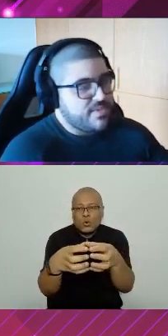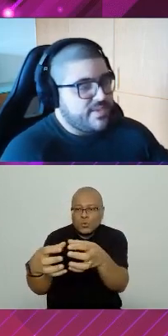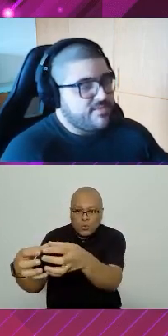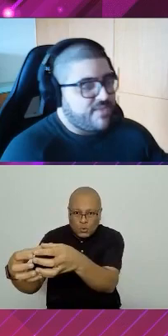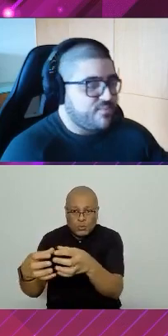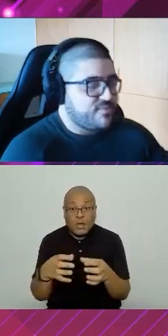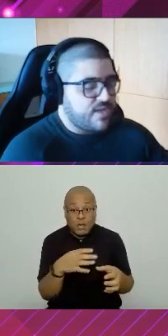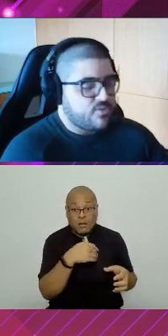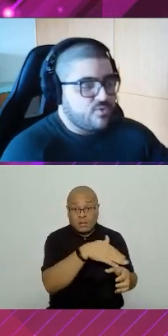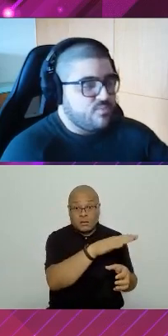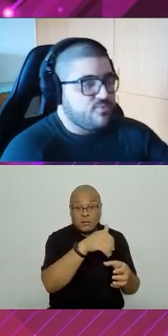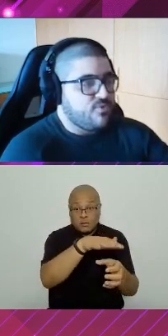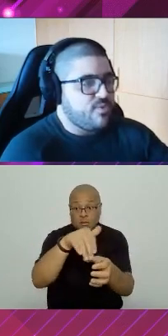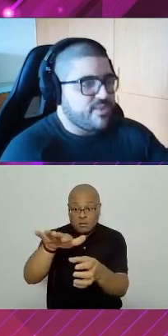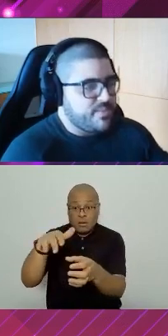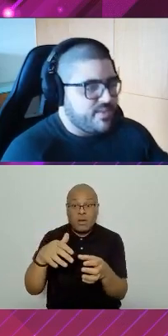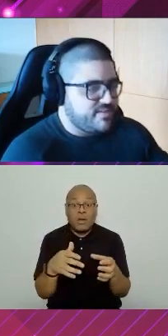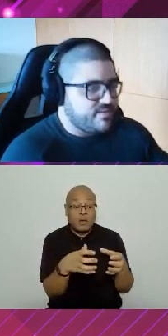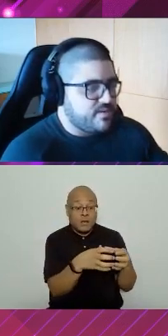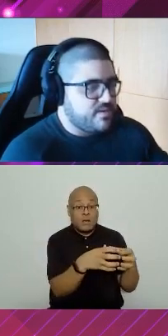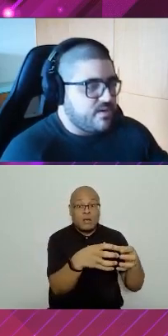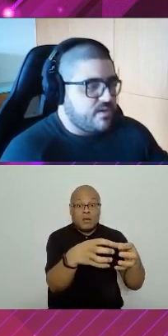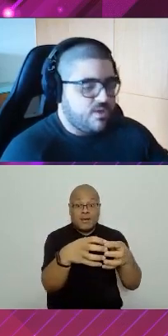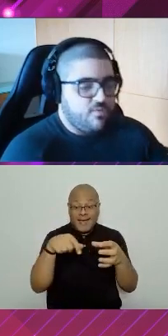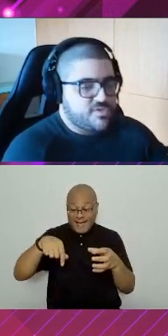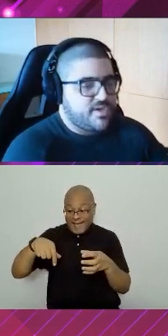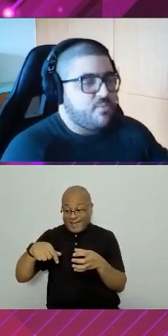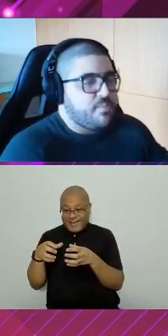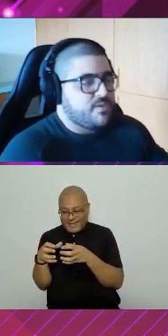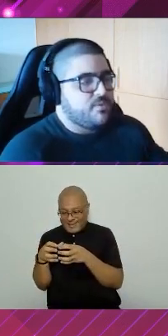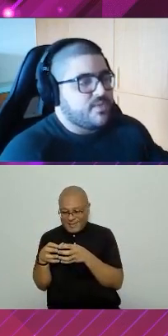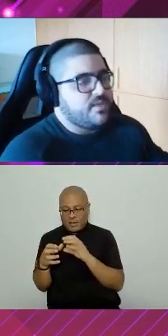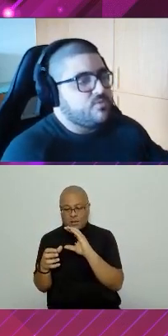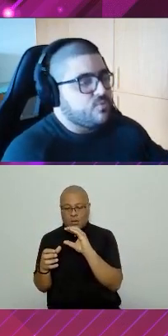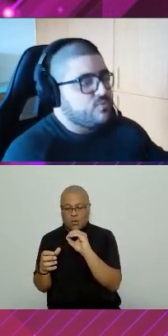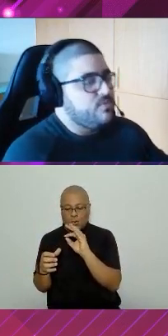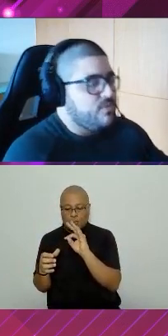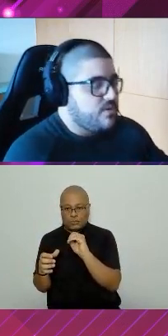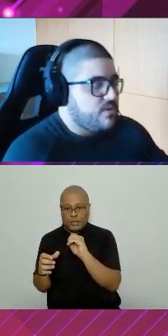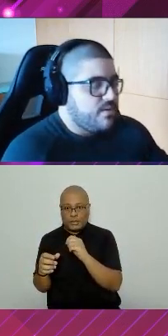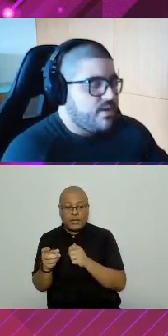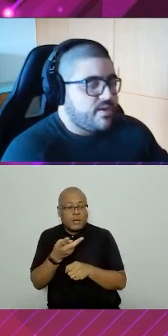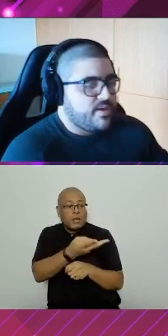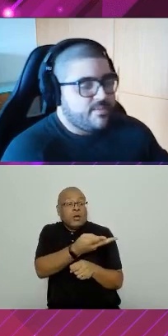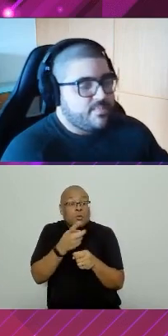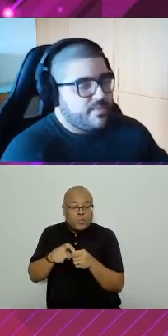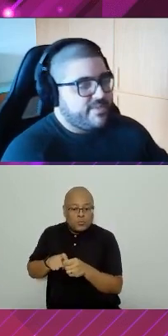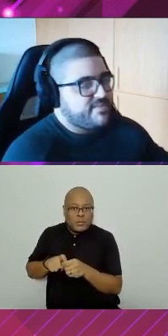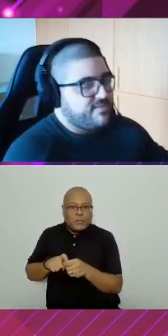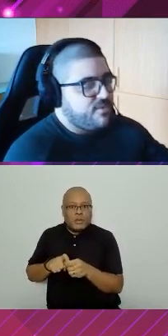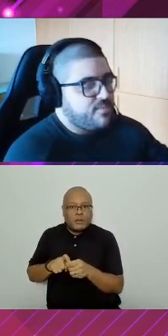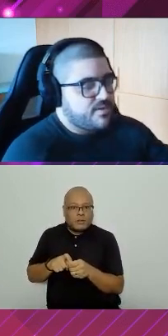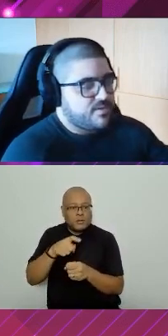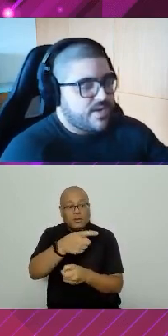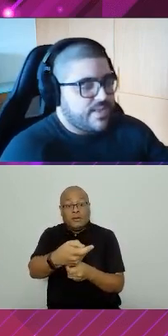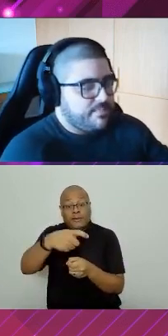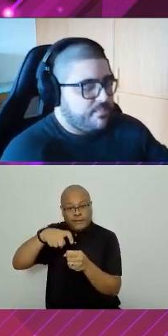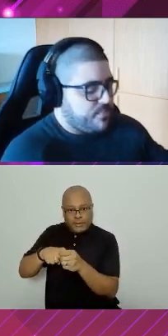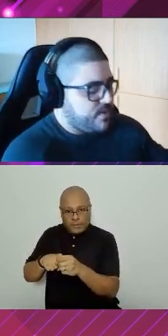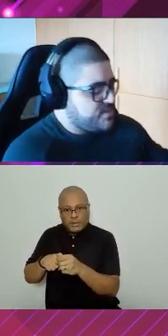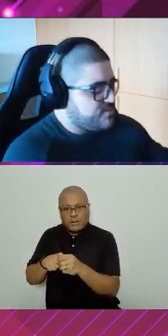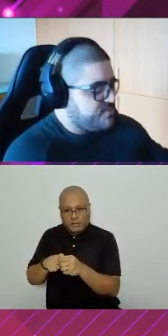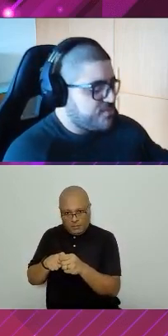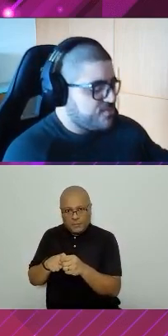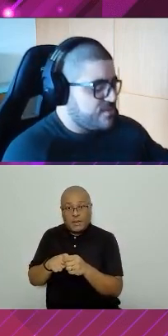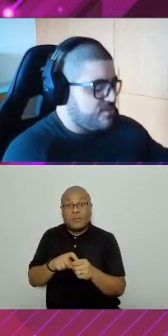o meu container vai buscar todo mundo como uma dependência. Então, eu vou gerar um bundle que tem tudo. Mas, dessa forma, cada